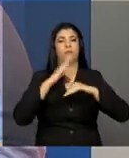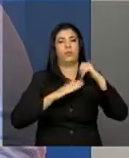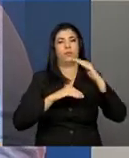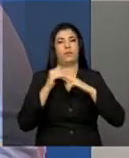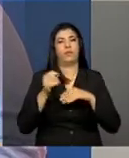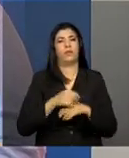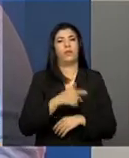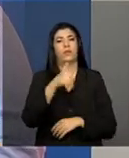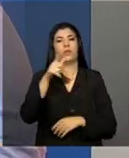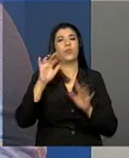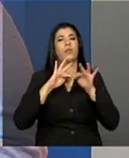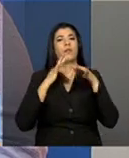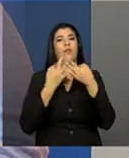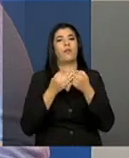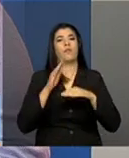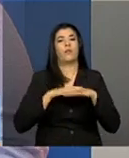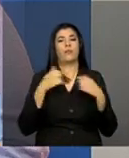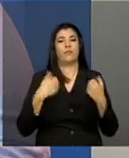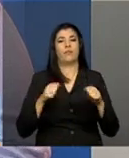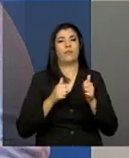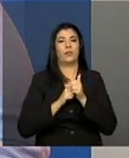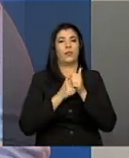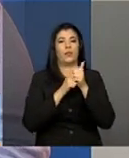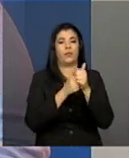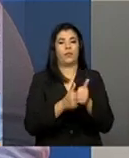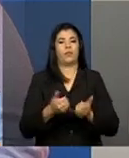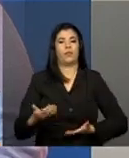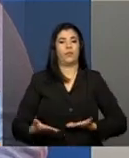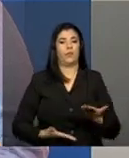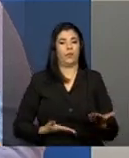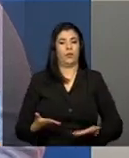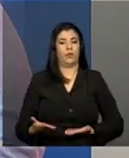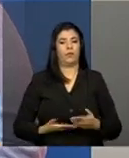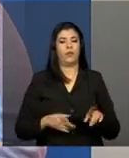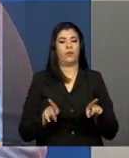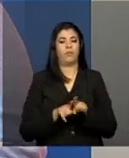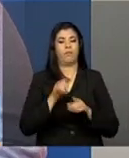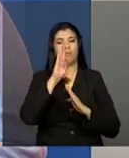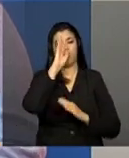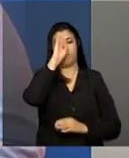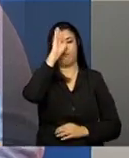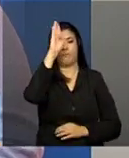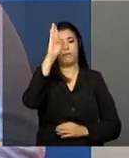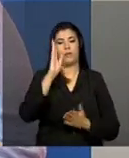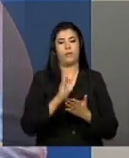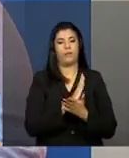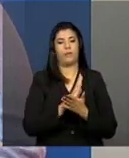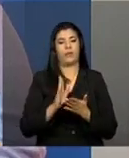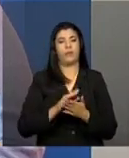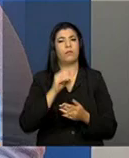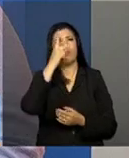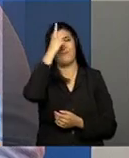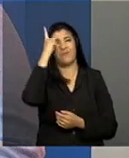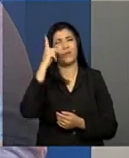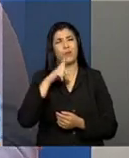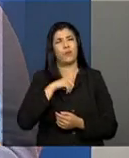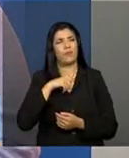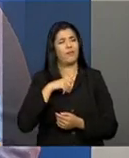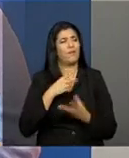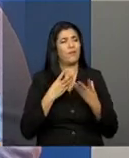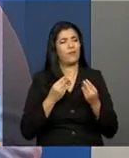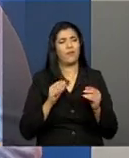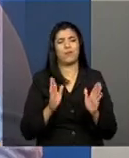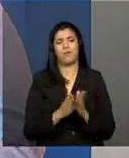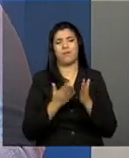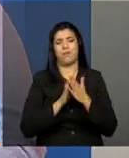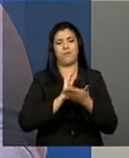famílias mais dependentes do acompanhamento, dos serviços, principalmente as em extrema pobreza. Acho que essa é nossa grande